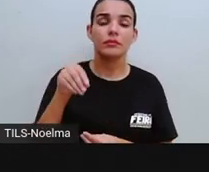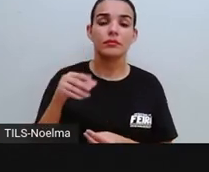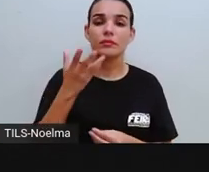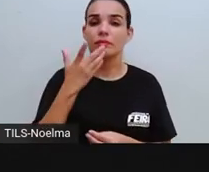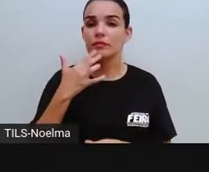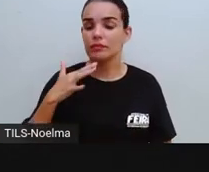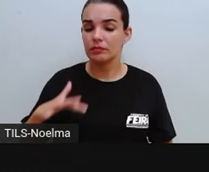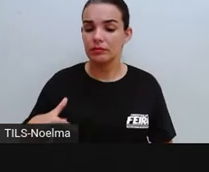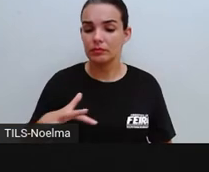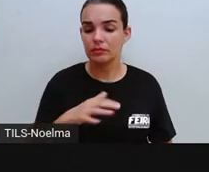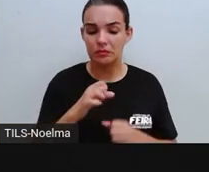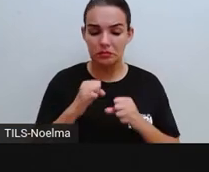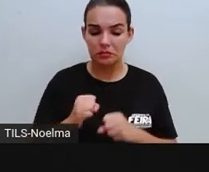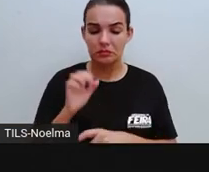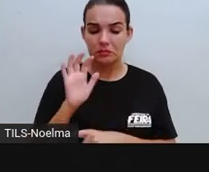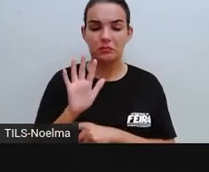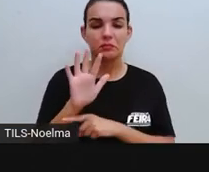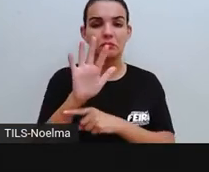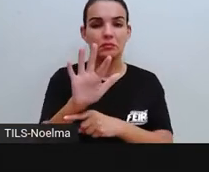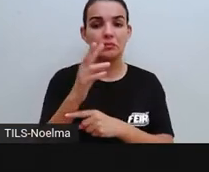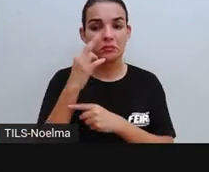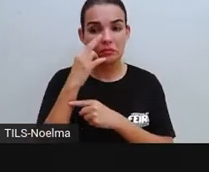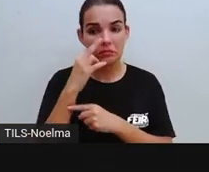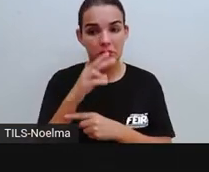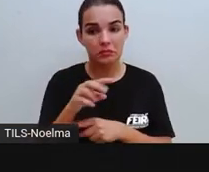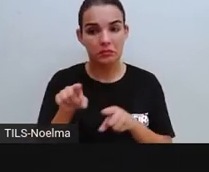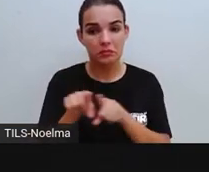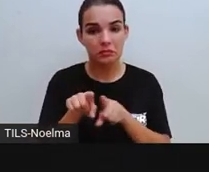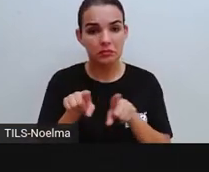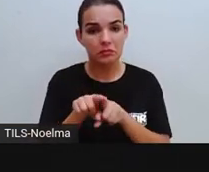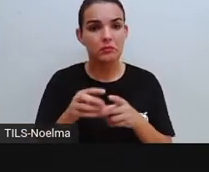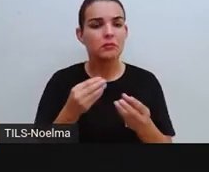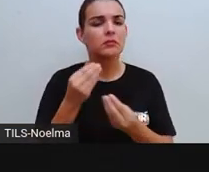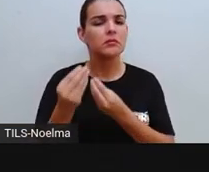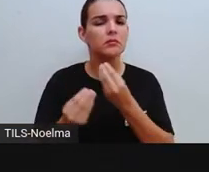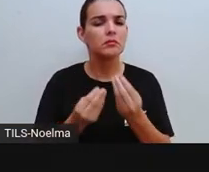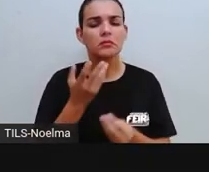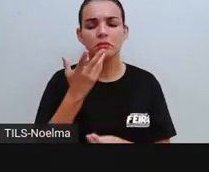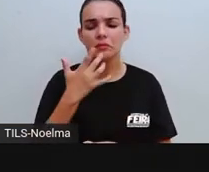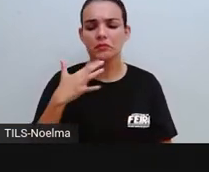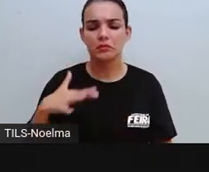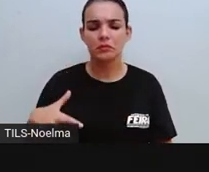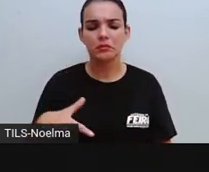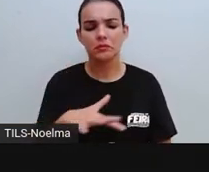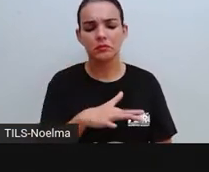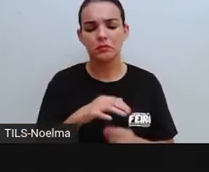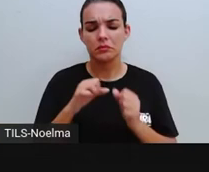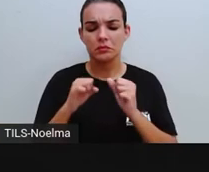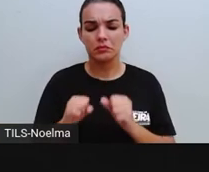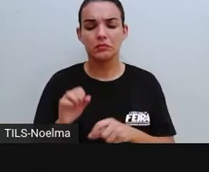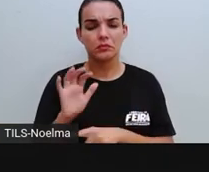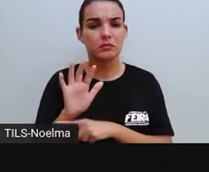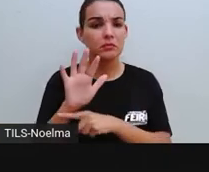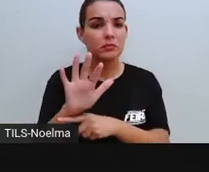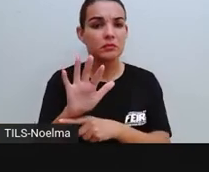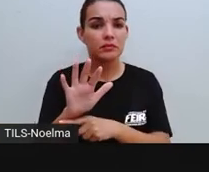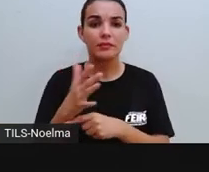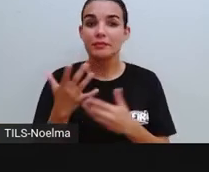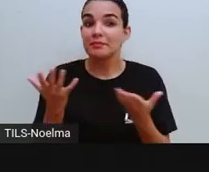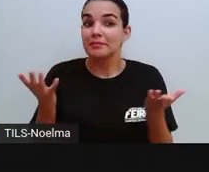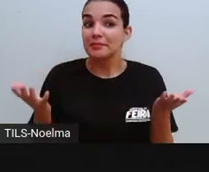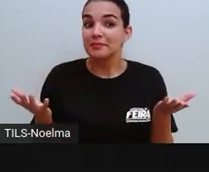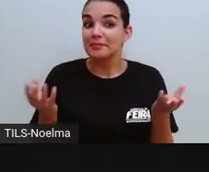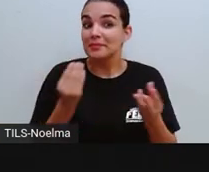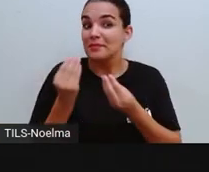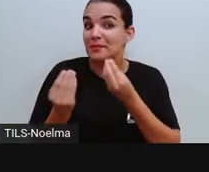criança, também posso ajudar, a gente também viu isso. Como é que as crianças podem ajudar? Será que as crianças podem ajudar, Noelma?